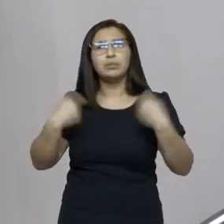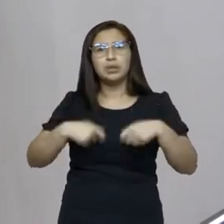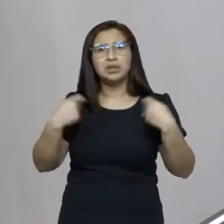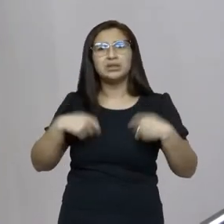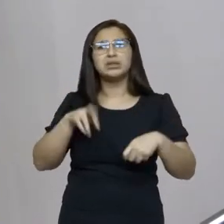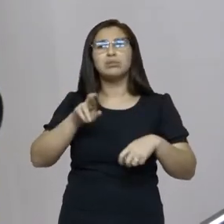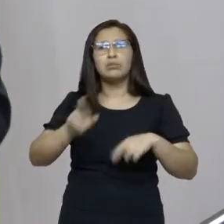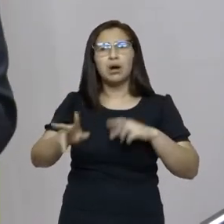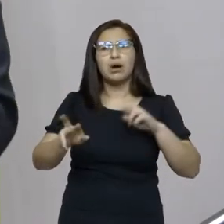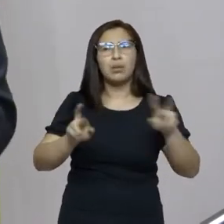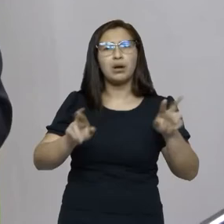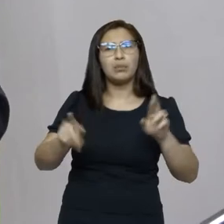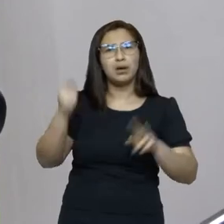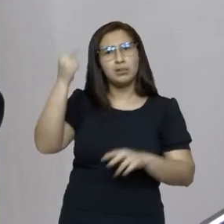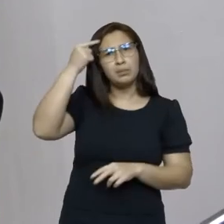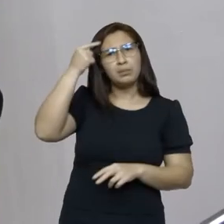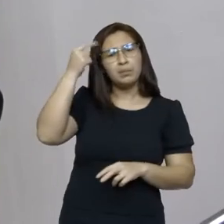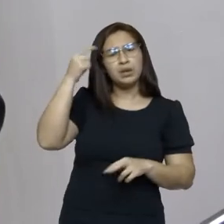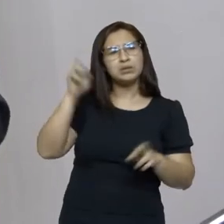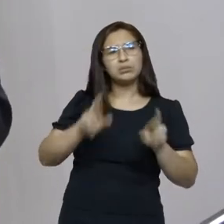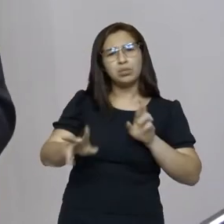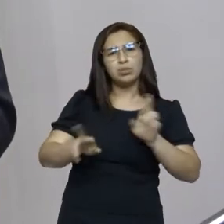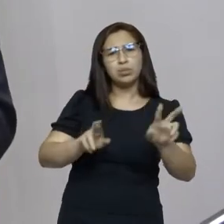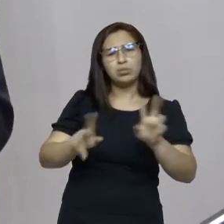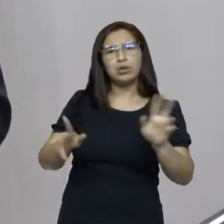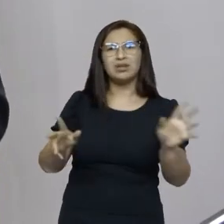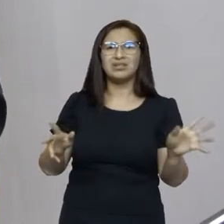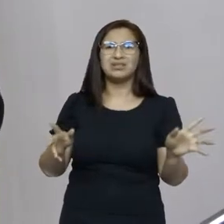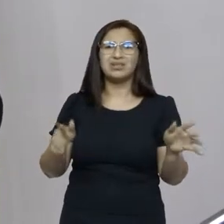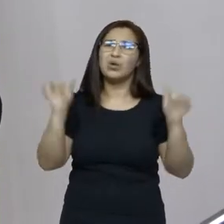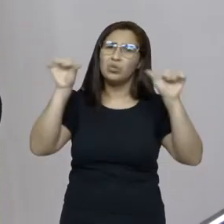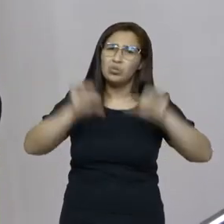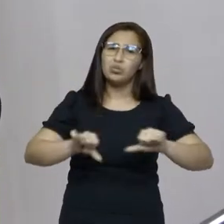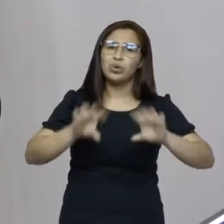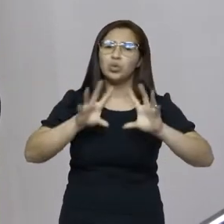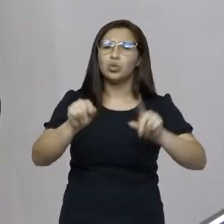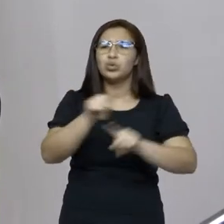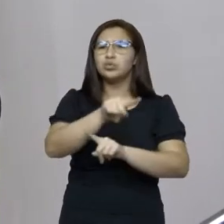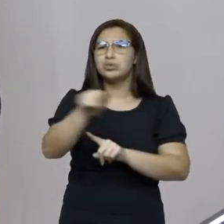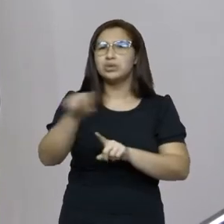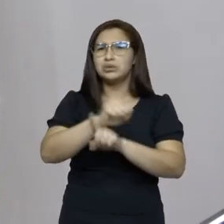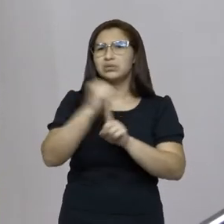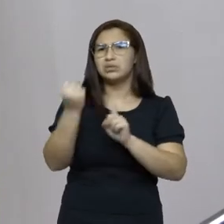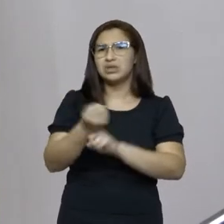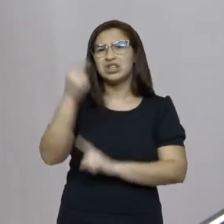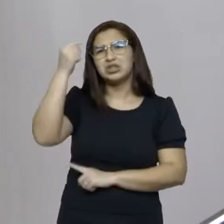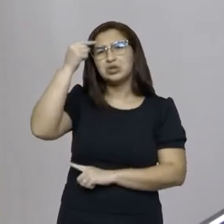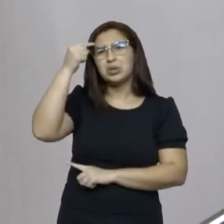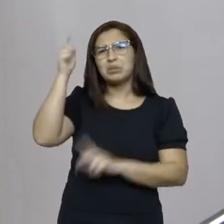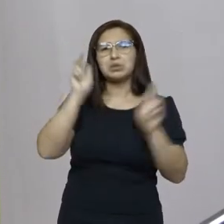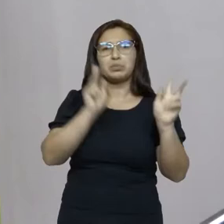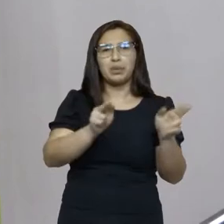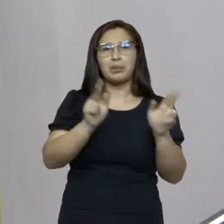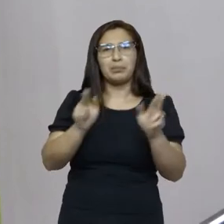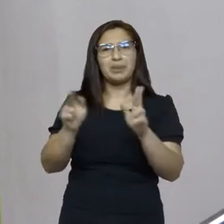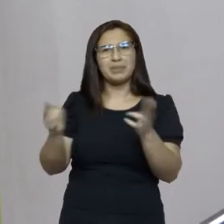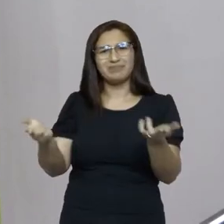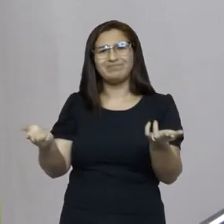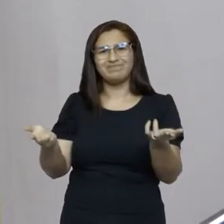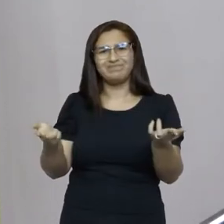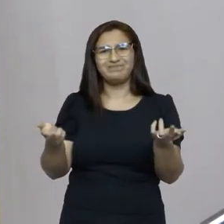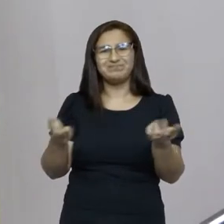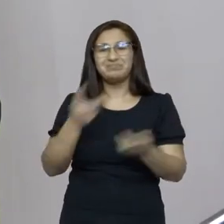de uma sociedade quando todos pensam iguais. Nós caminhamos aí para as